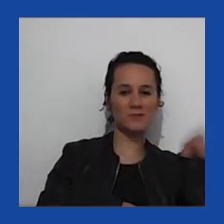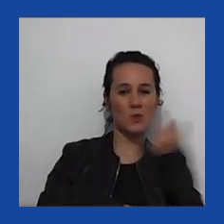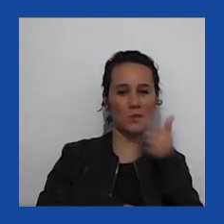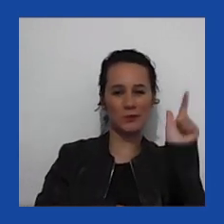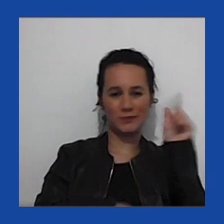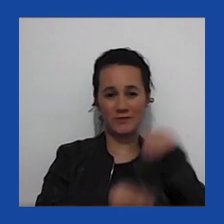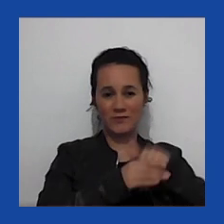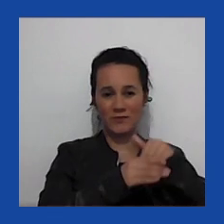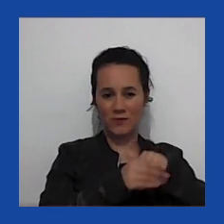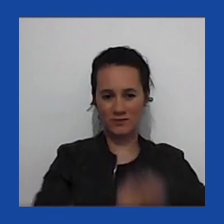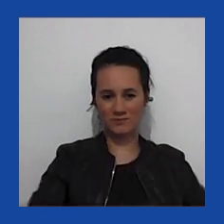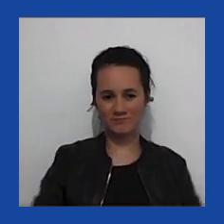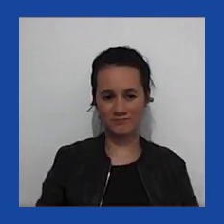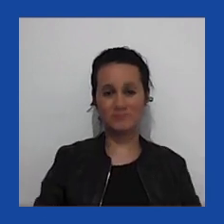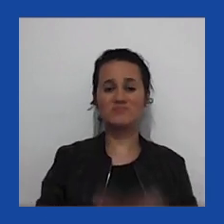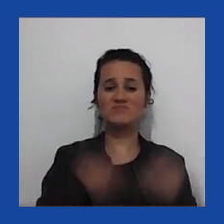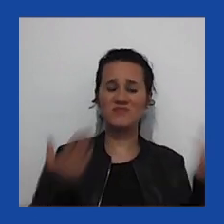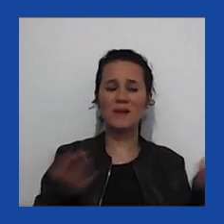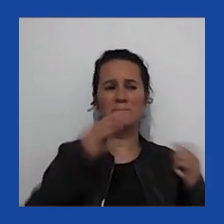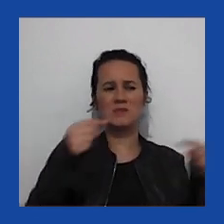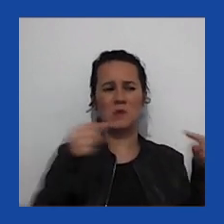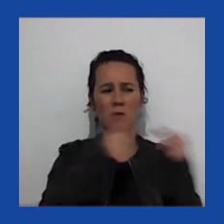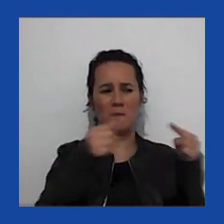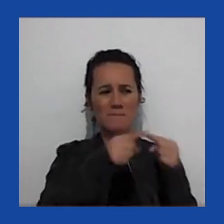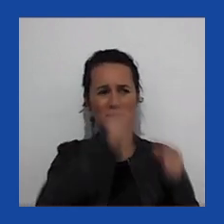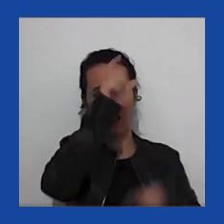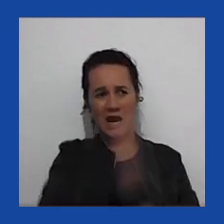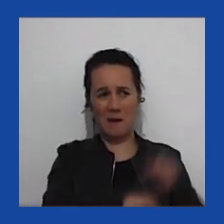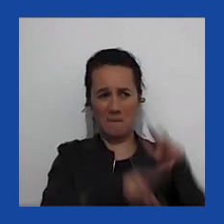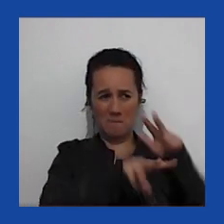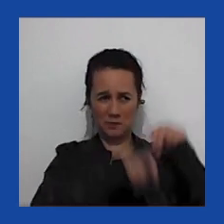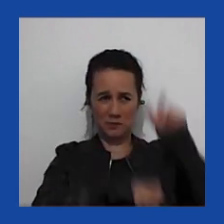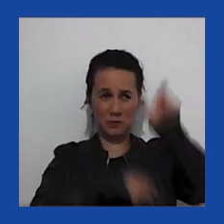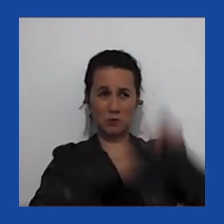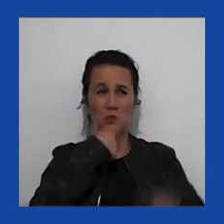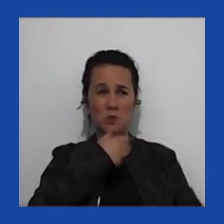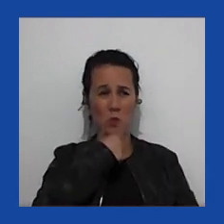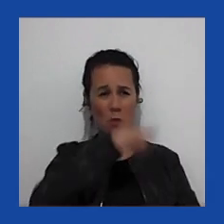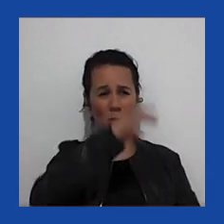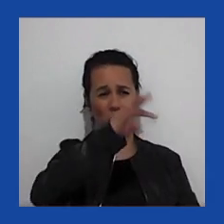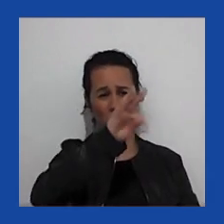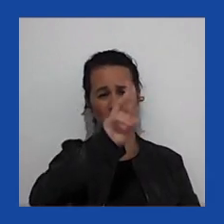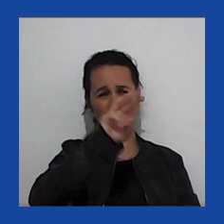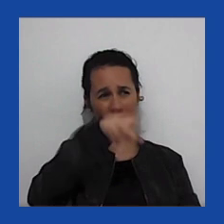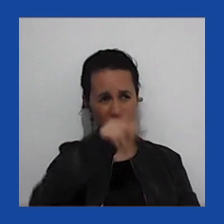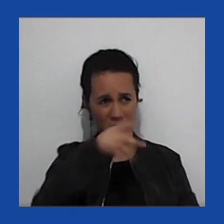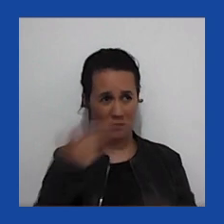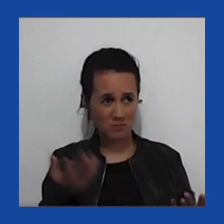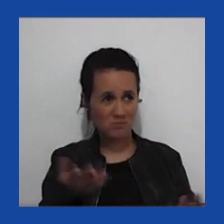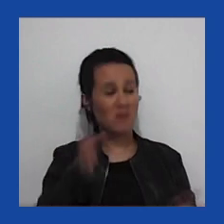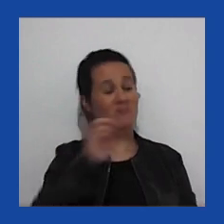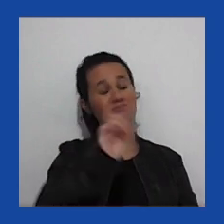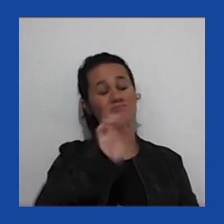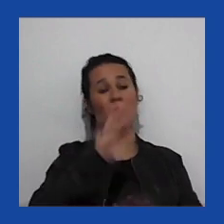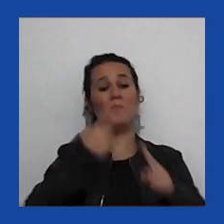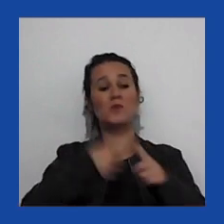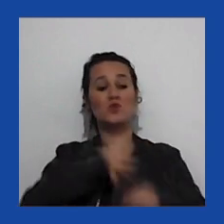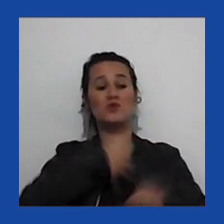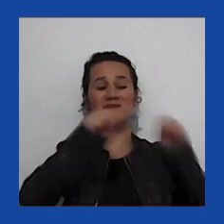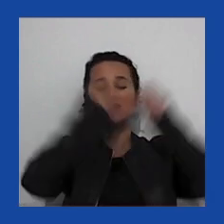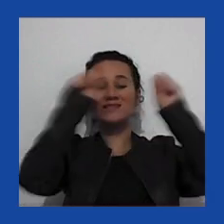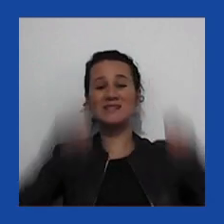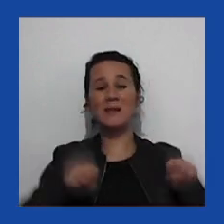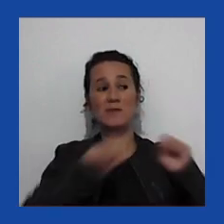Muito disso não tem a ver com o Trump em si, não é? É o resultado de um sistema fragmentado, de um sistema